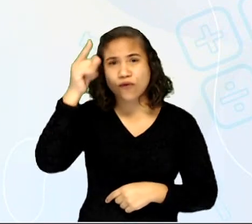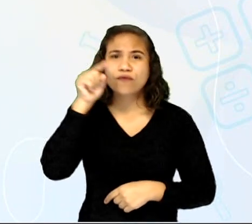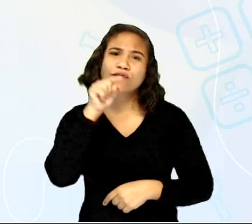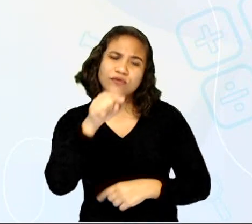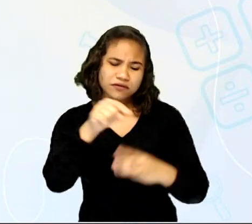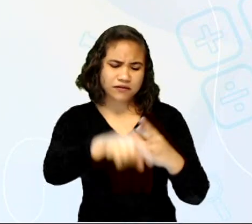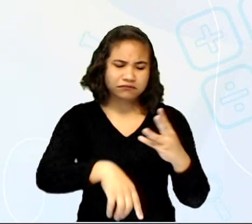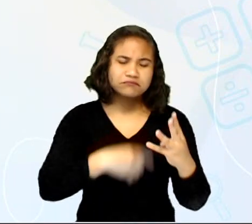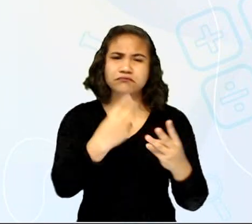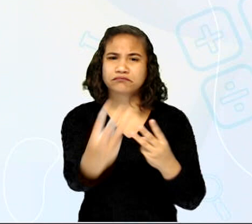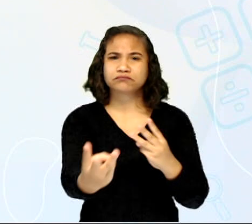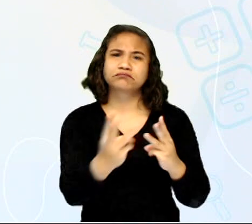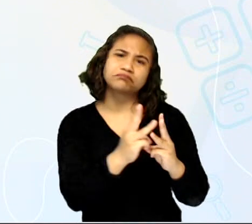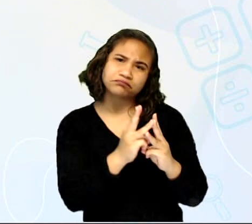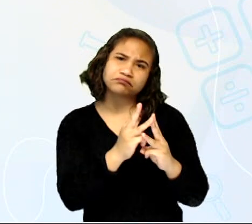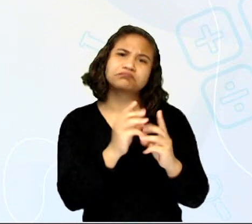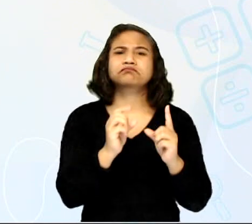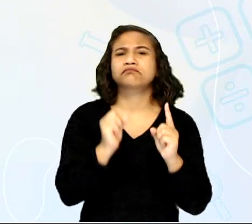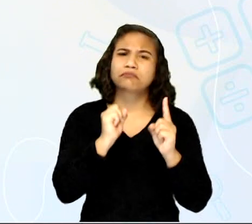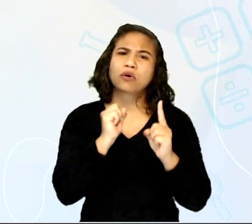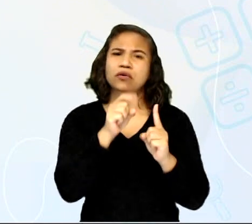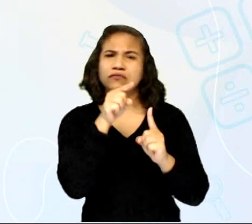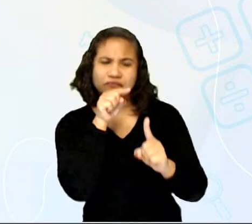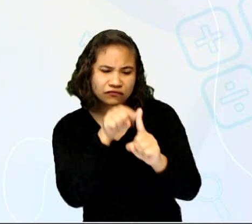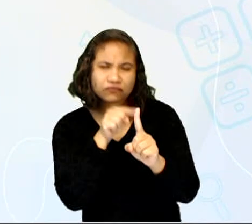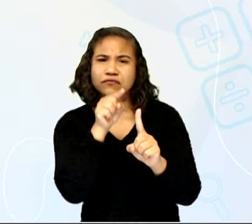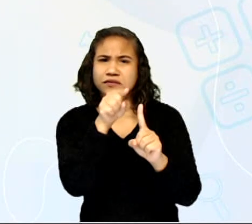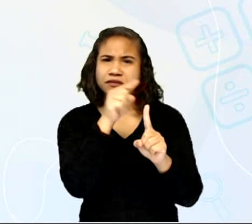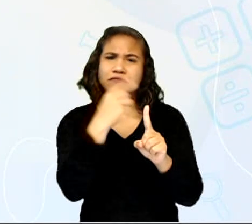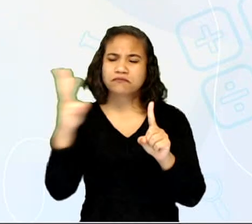e mais quatro amigos ou mais alguém da sua família.